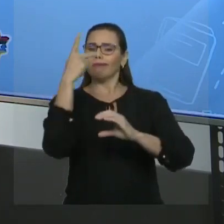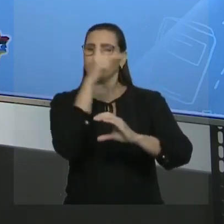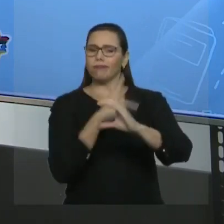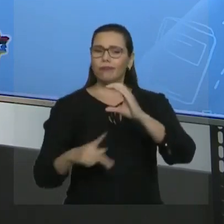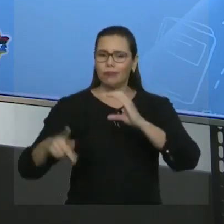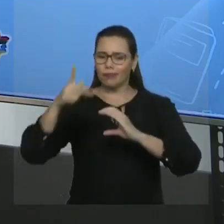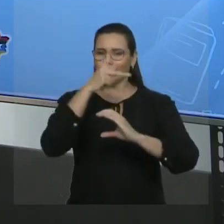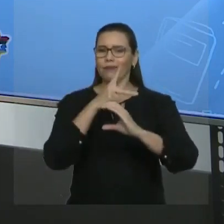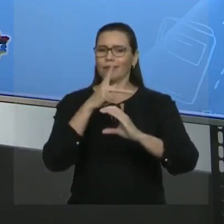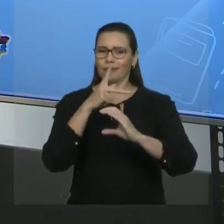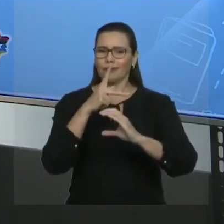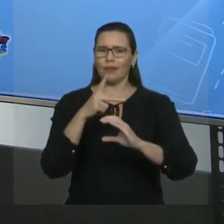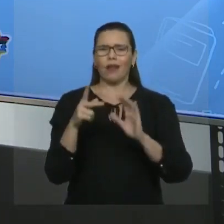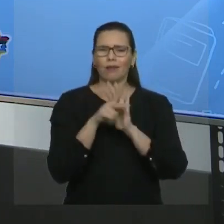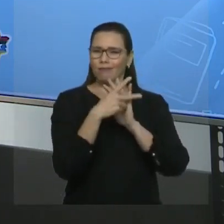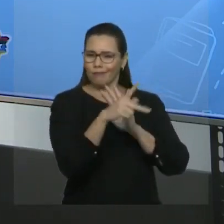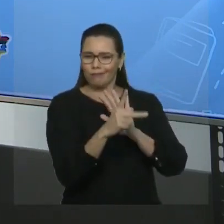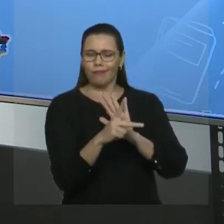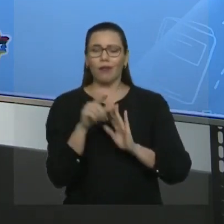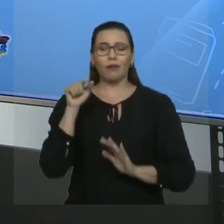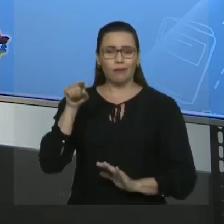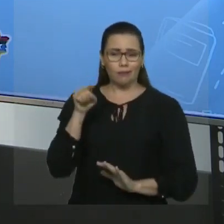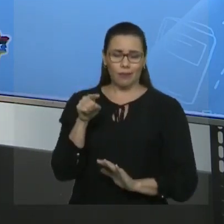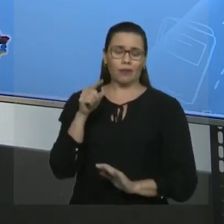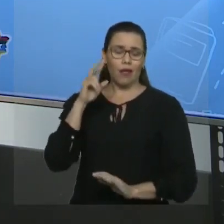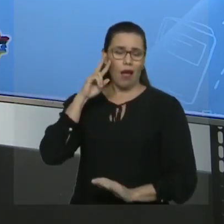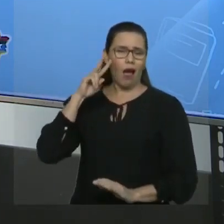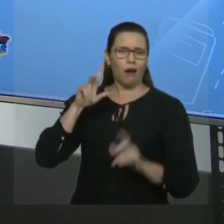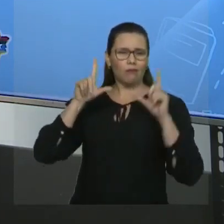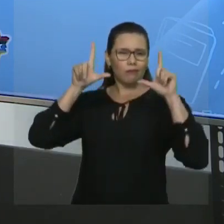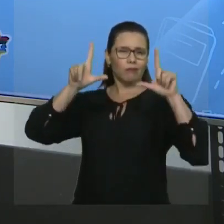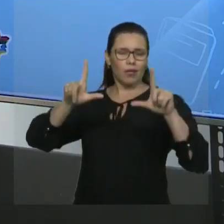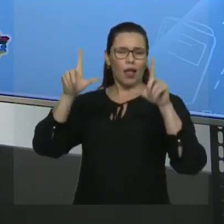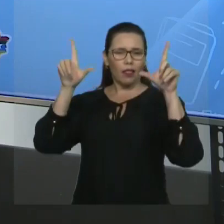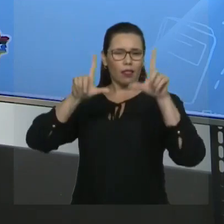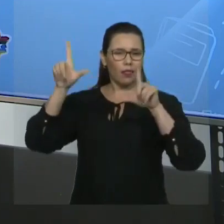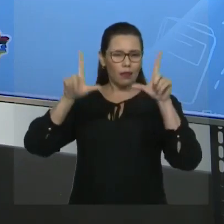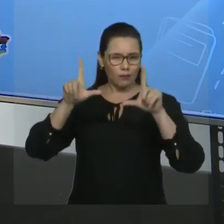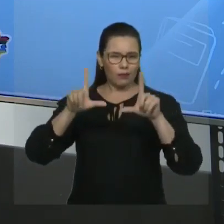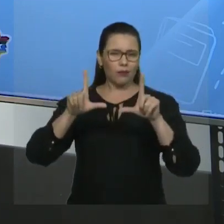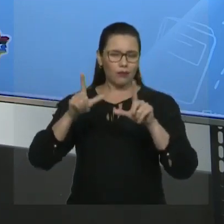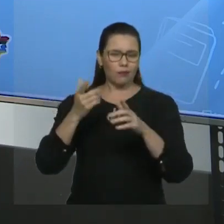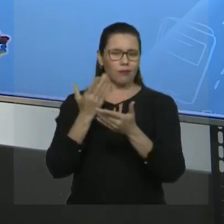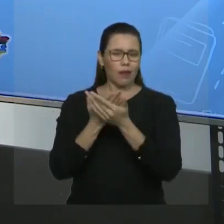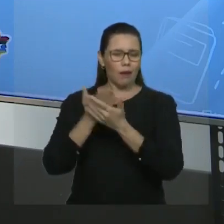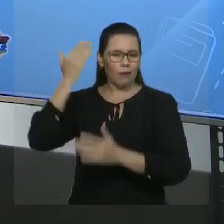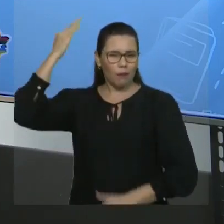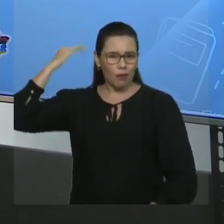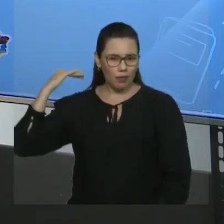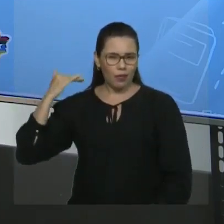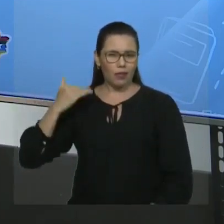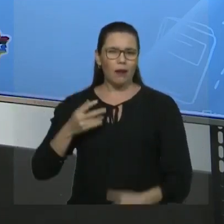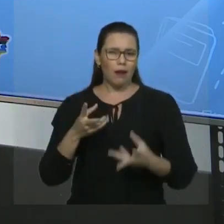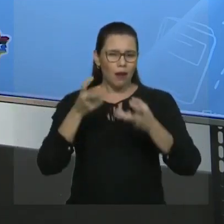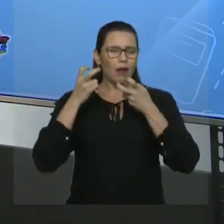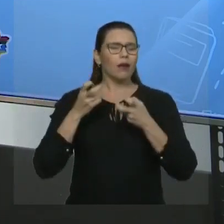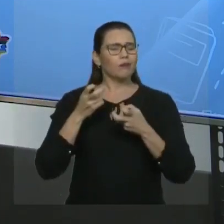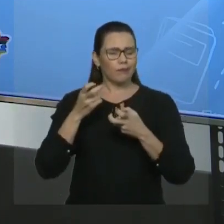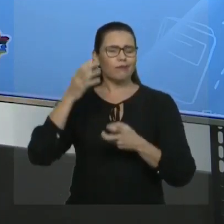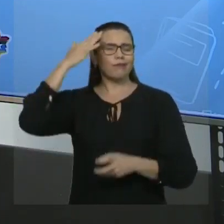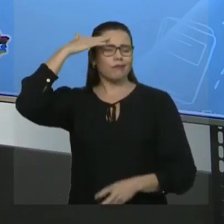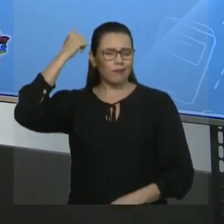Você que já está acompanhando essas aulas em outros episódios, viu que nós trabalhamos a nomenclatura,